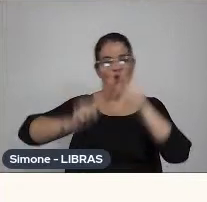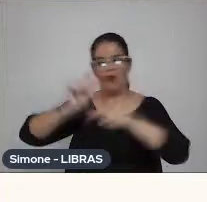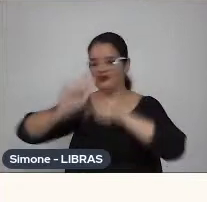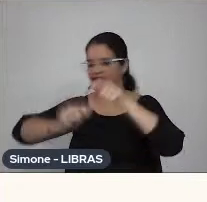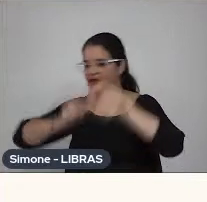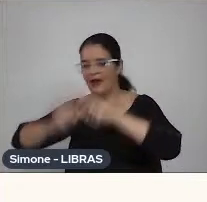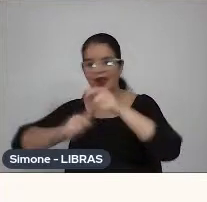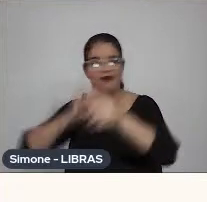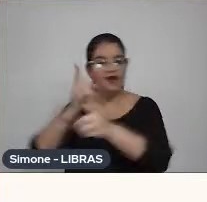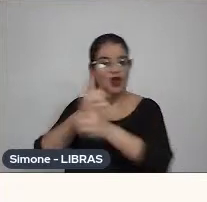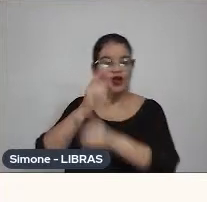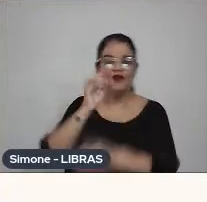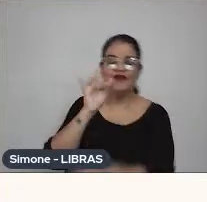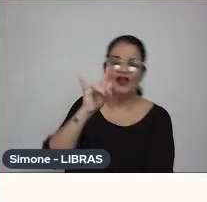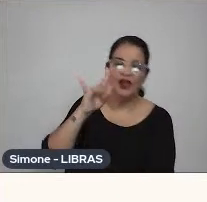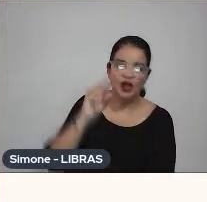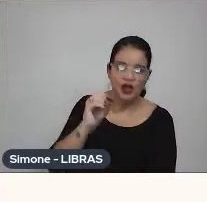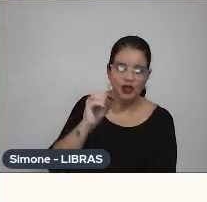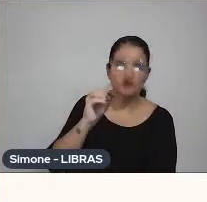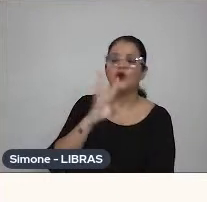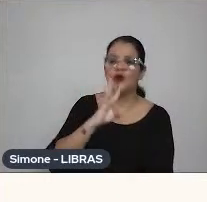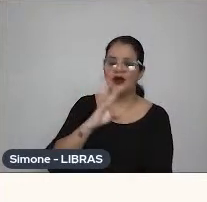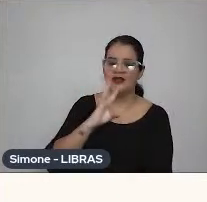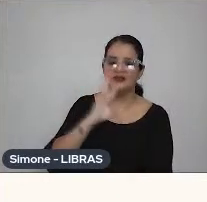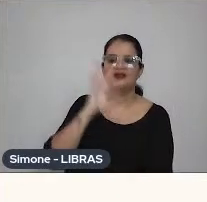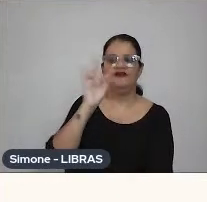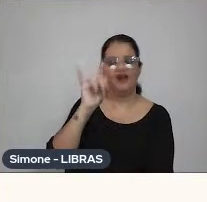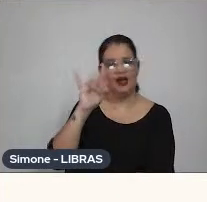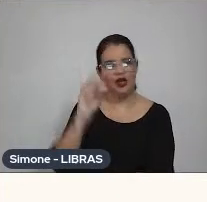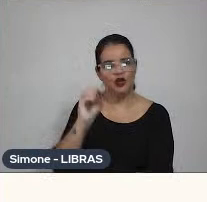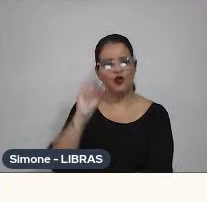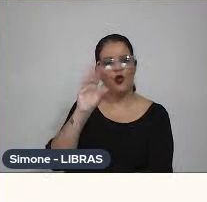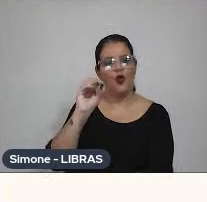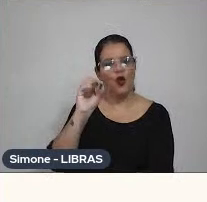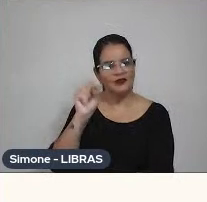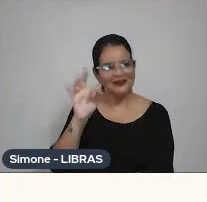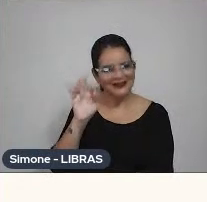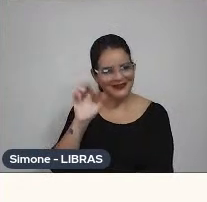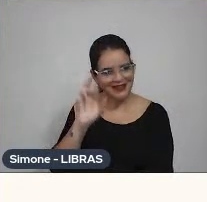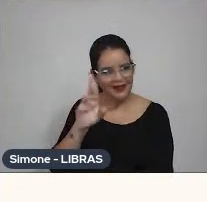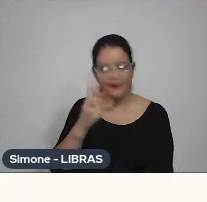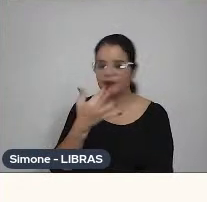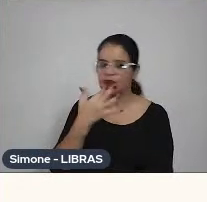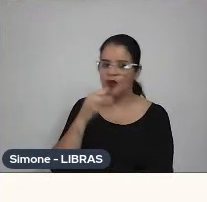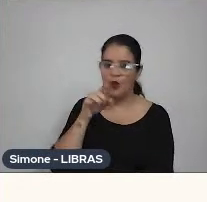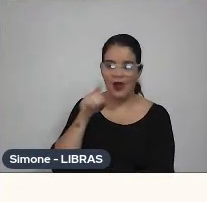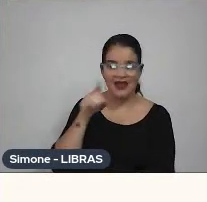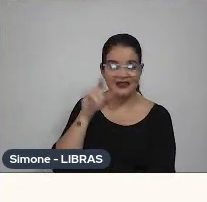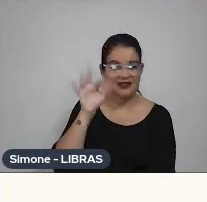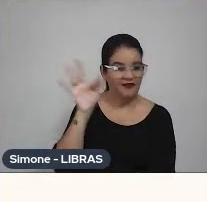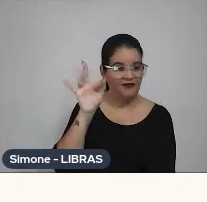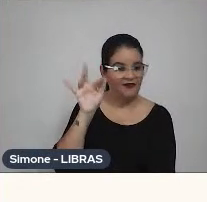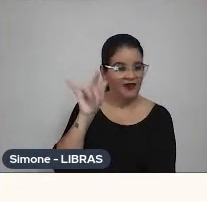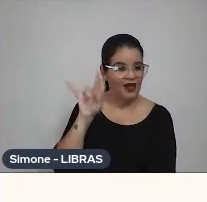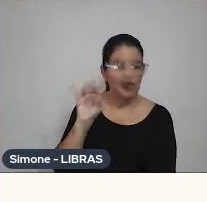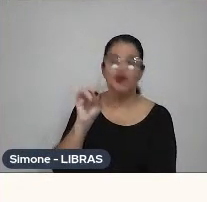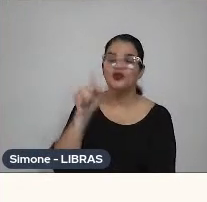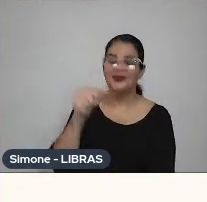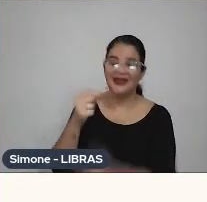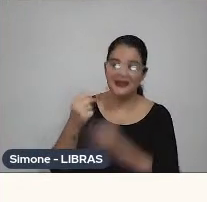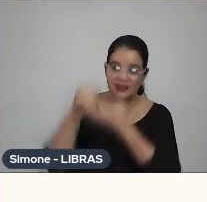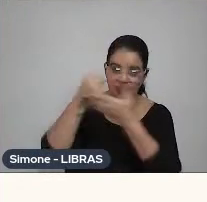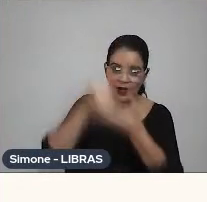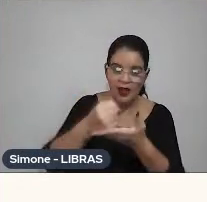acabei encontrando o Fernando Koster, conhecendo o Fernando Koster, pra quem não conhece ele, o Fernando tinha sido assistente do